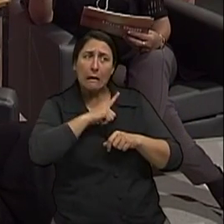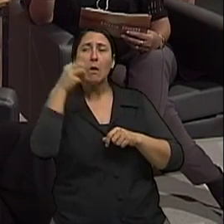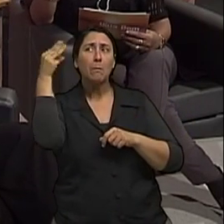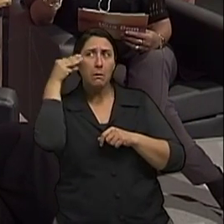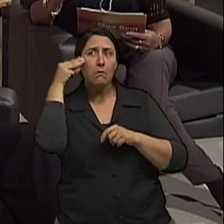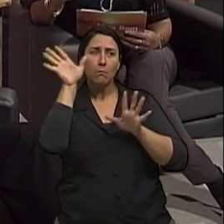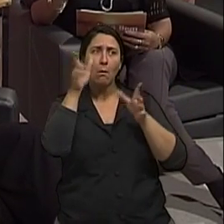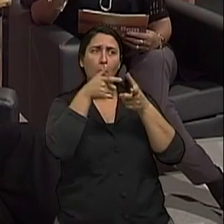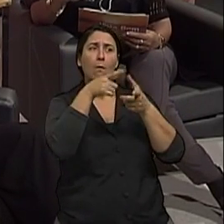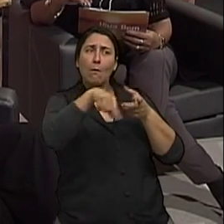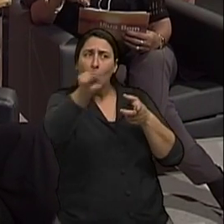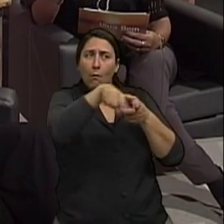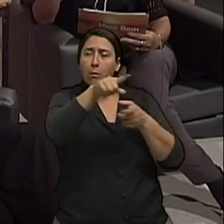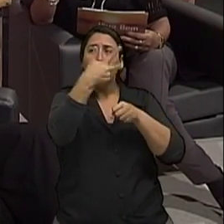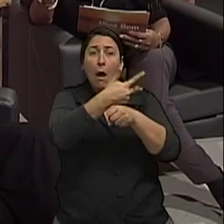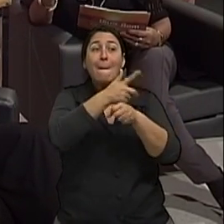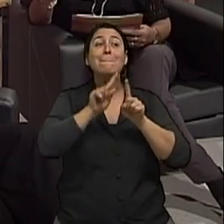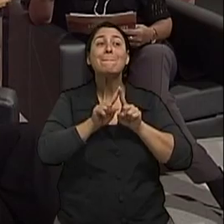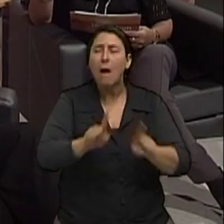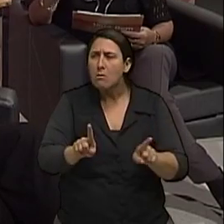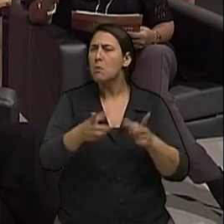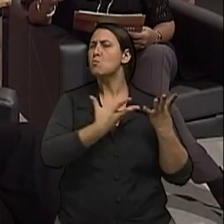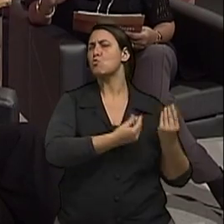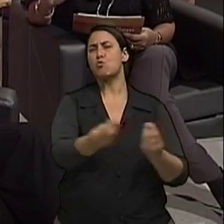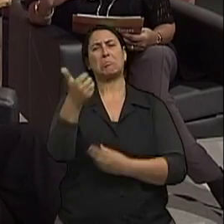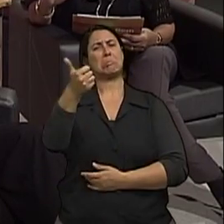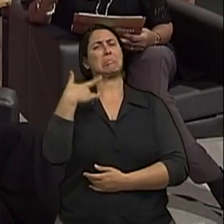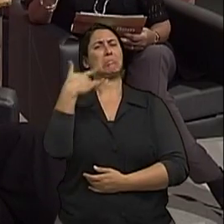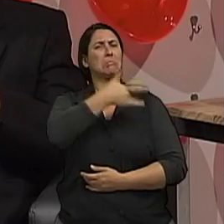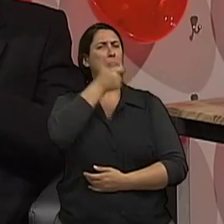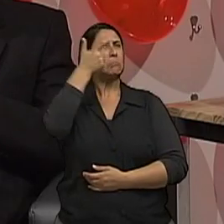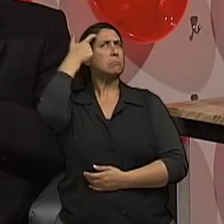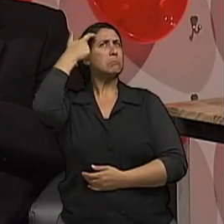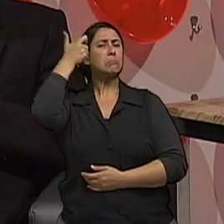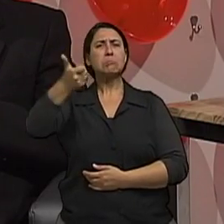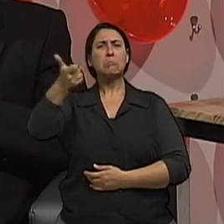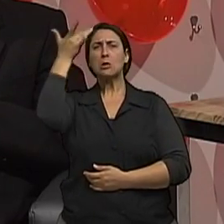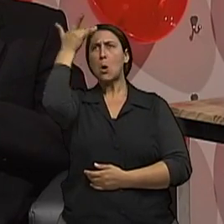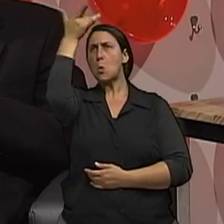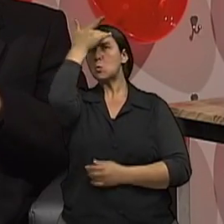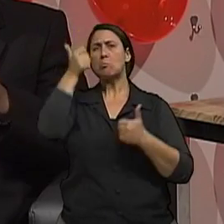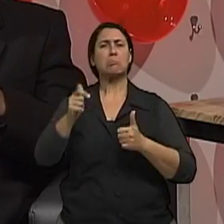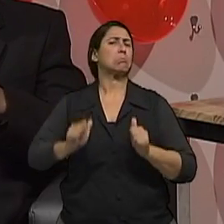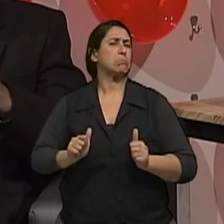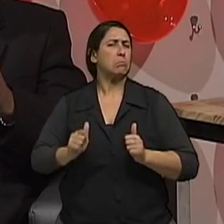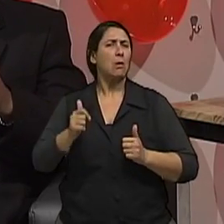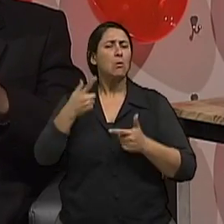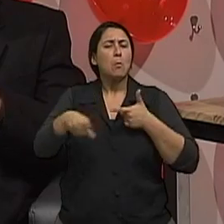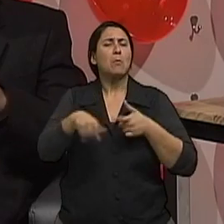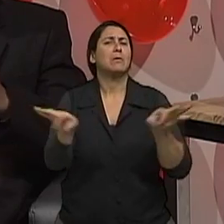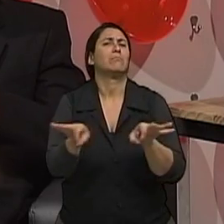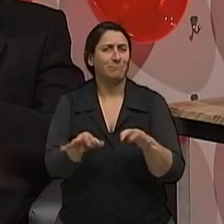uma fatalidade porque está vivo e está velho. De forma alguma, né? Existe uma boa percentagem de